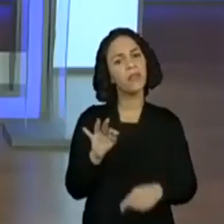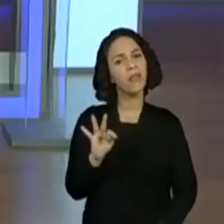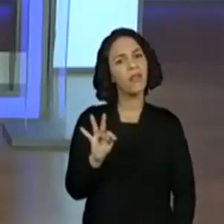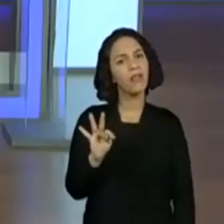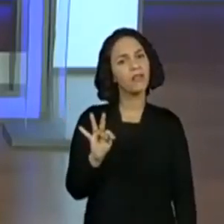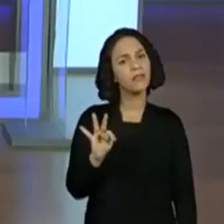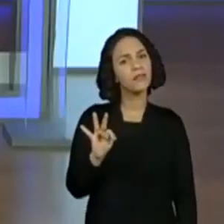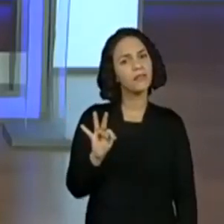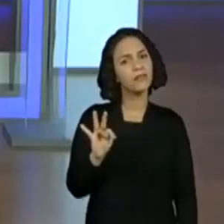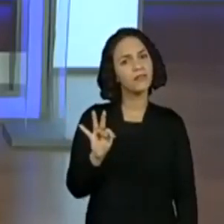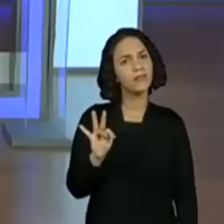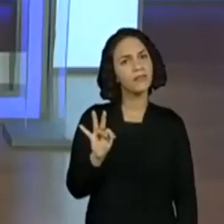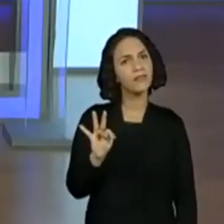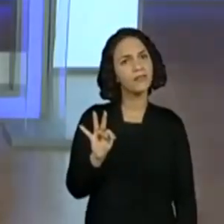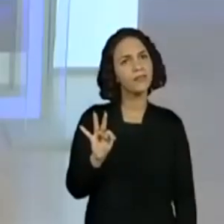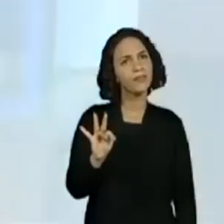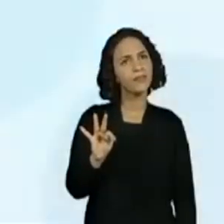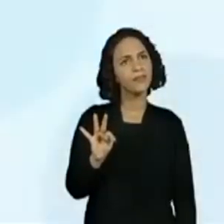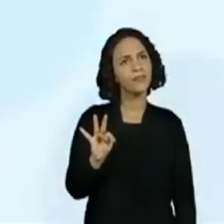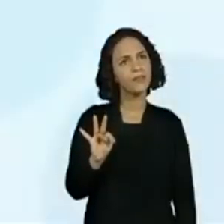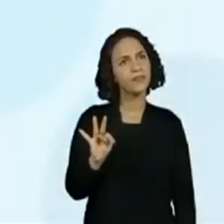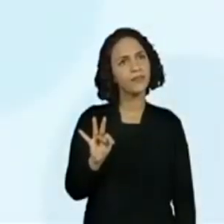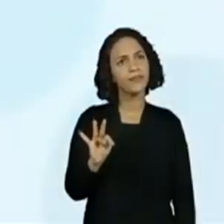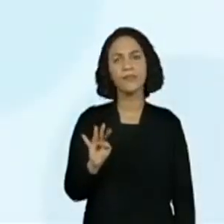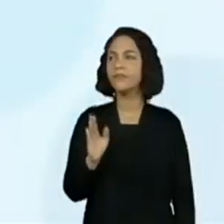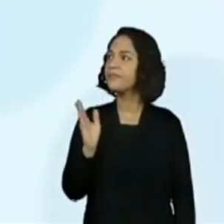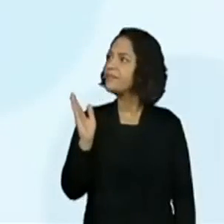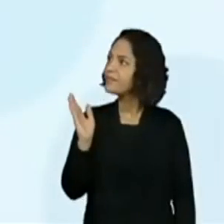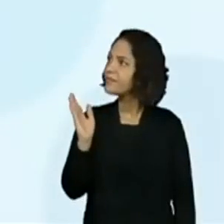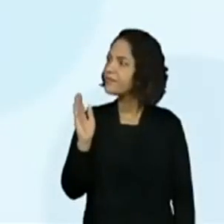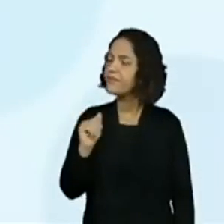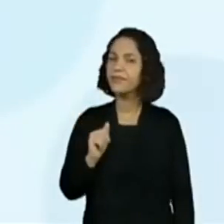T a gente já pode aproveitar. Então, vamos colocar noi.